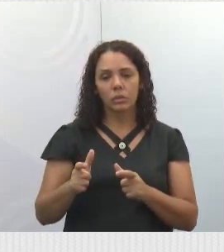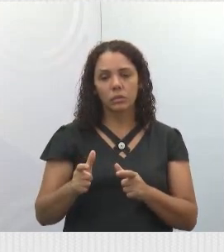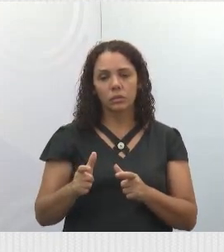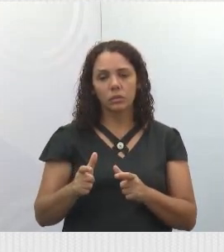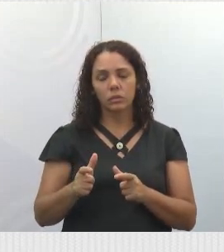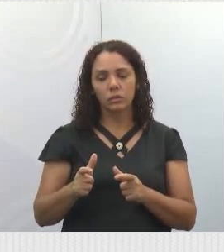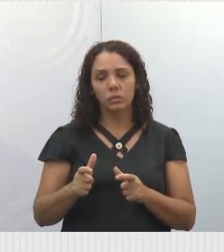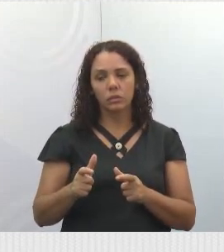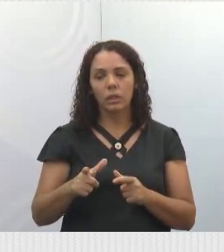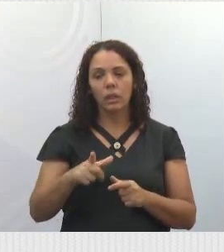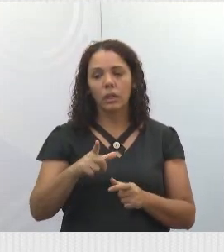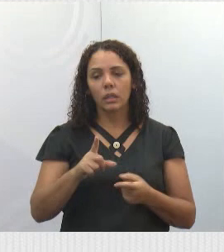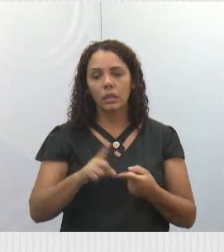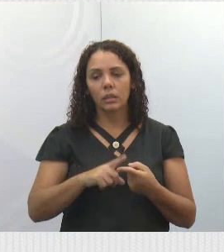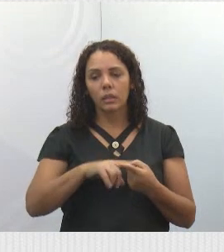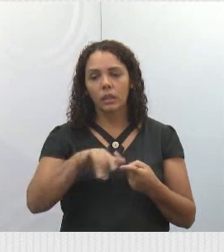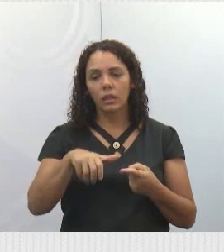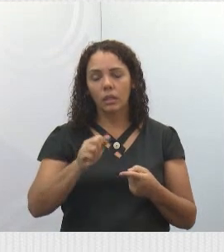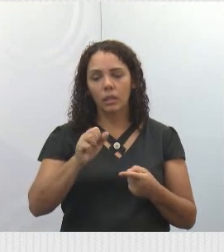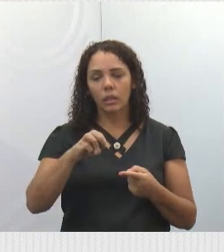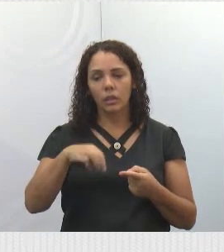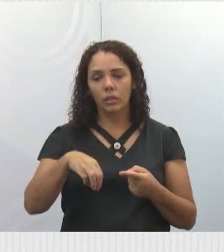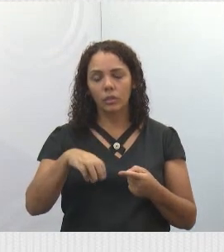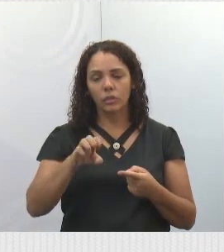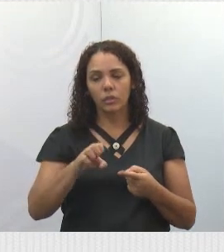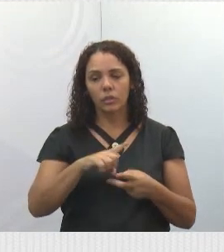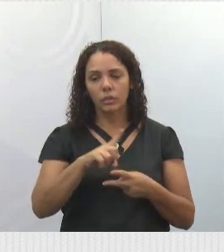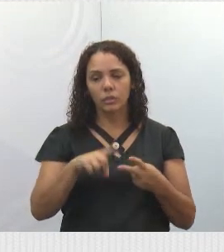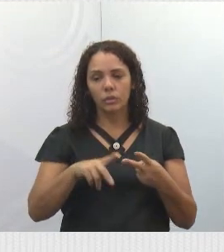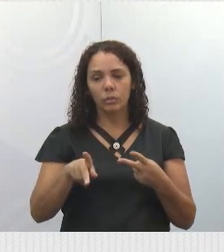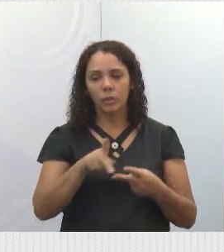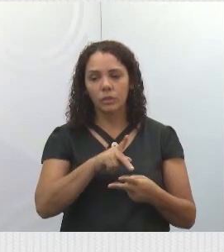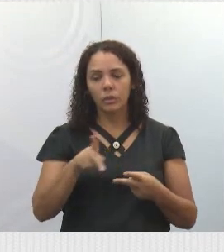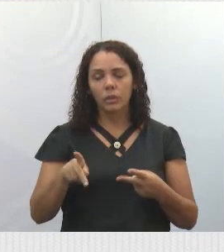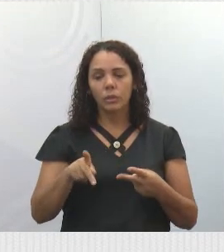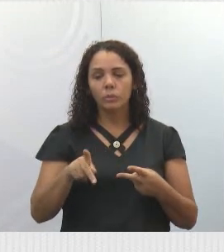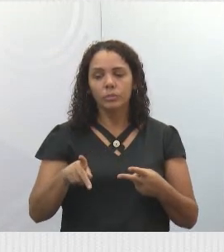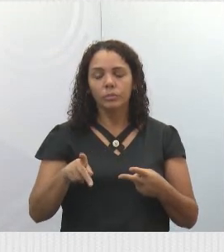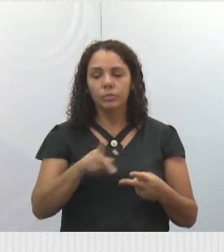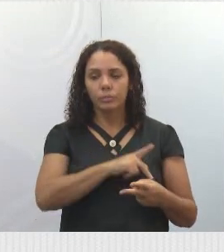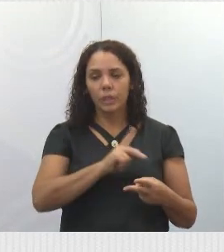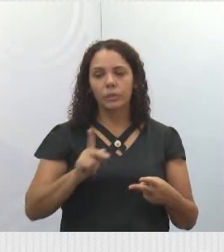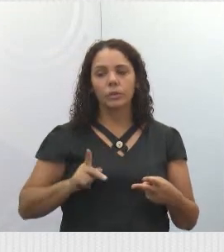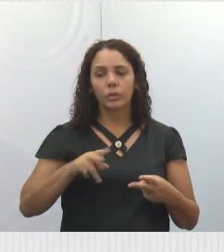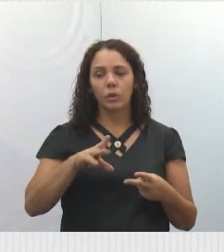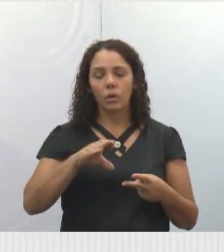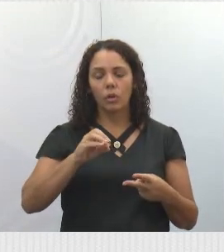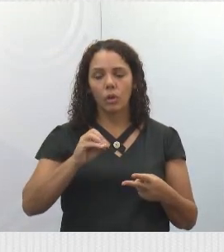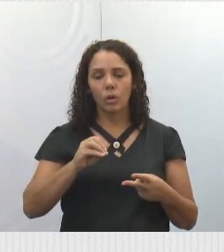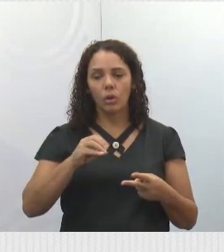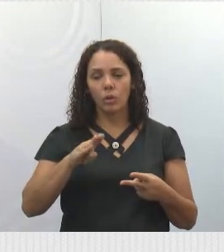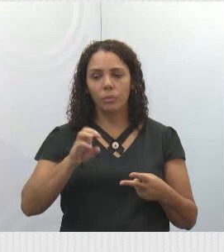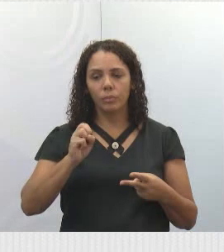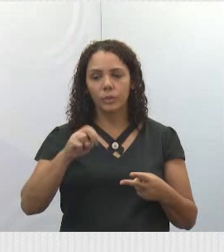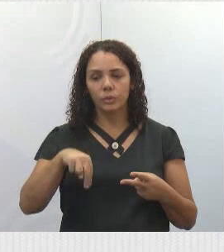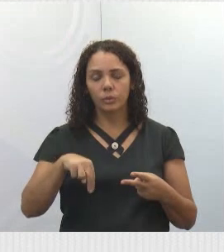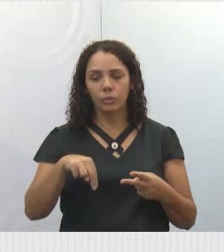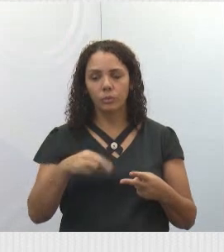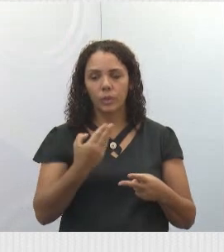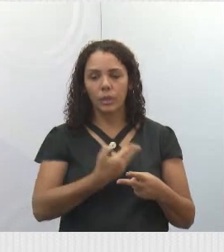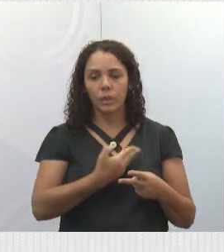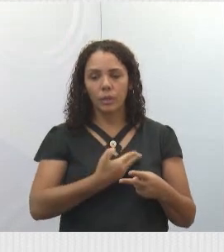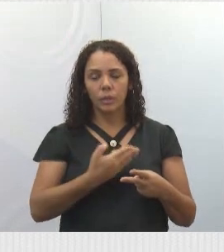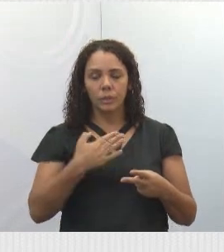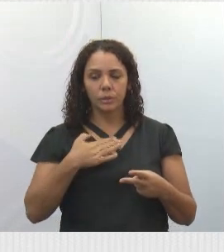e o pastor Robson, dois queridos, um casal encantador, ao qual eu tenho a honra de tê-los hoje como os meus